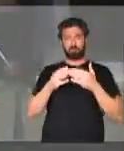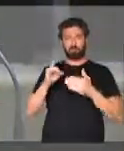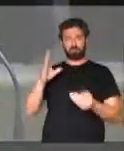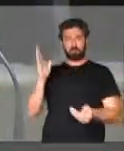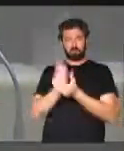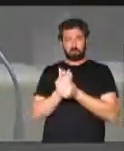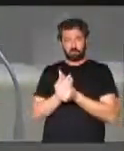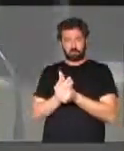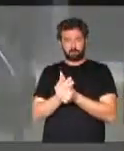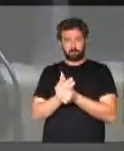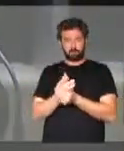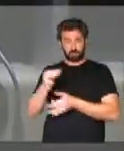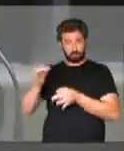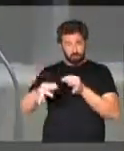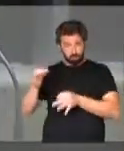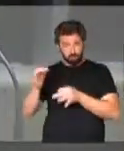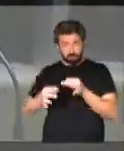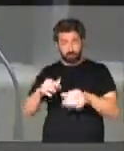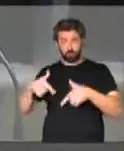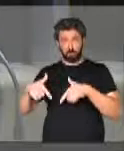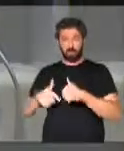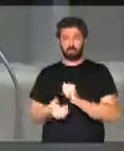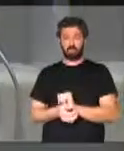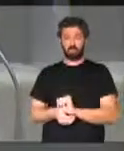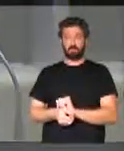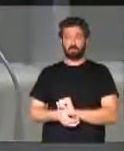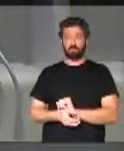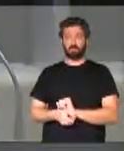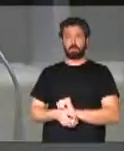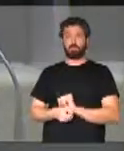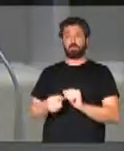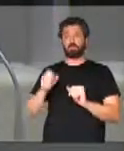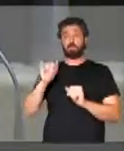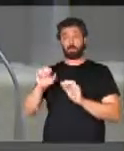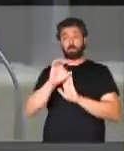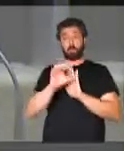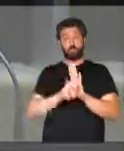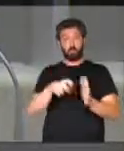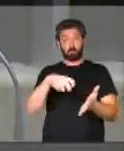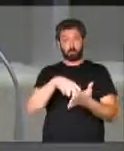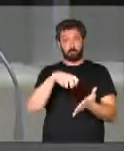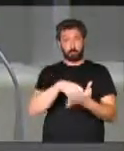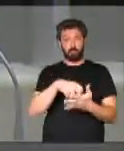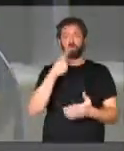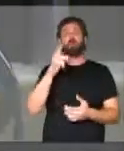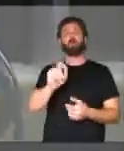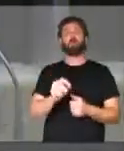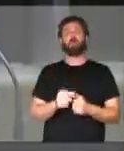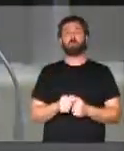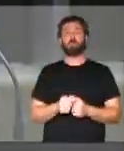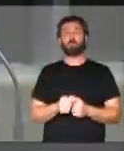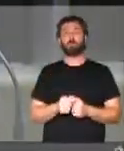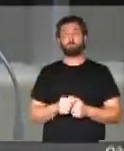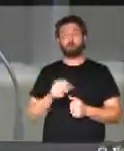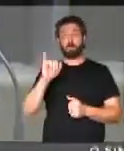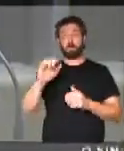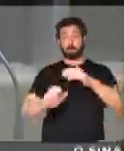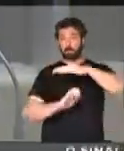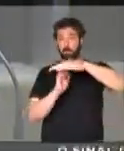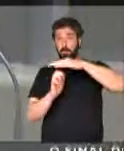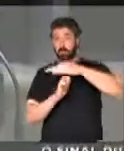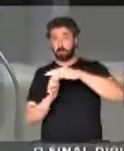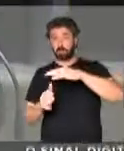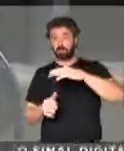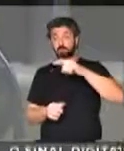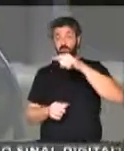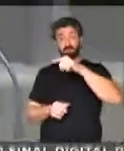indenização no âmbito da justiça trabalhista. Quando se insere no Código Penal, nós dizemos, empregadores